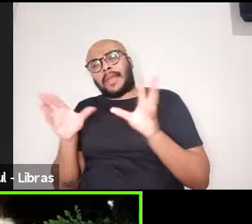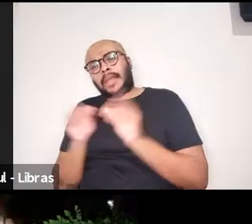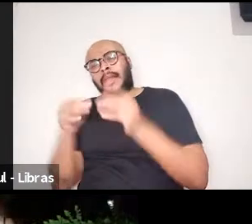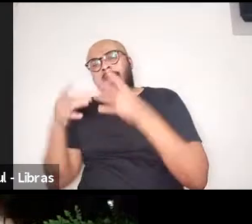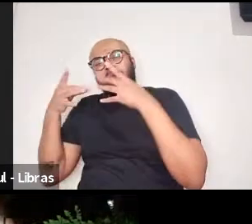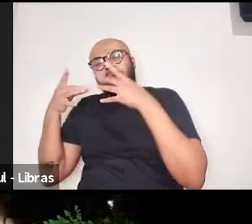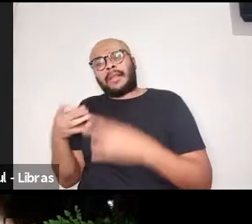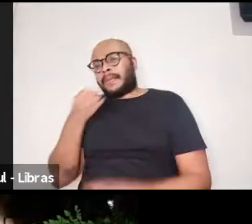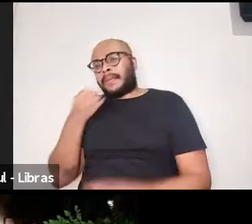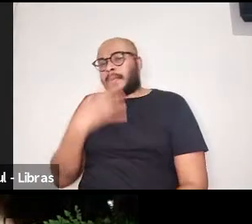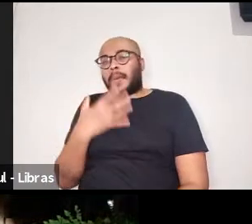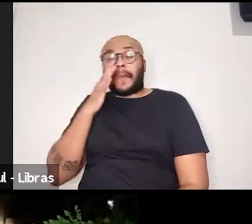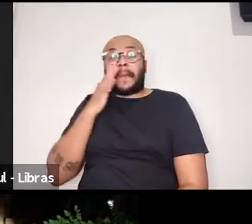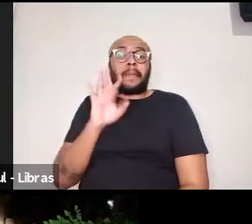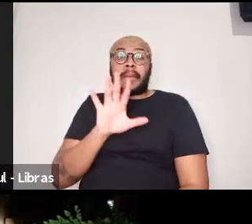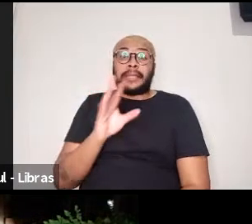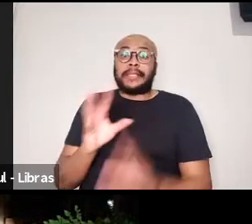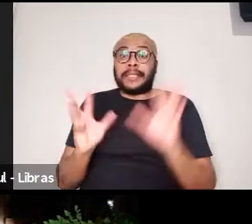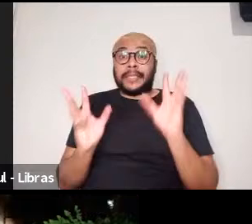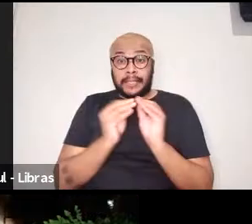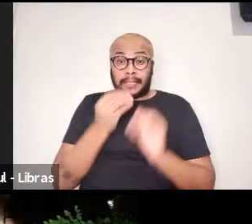resenhas feitas pelos